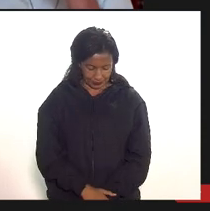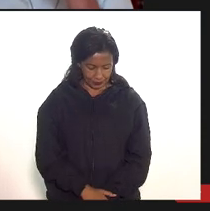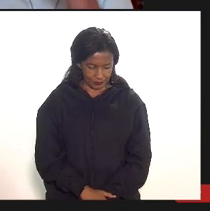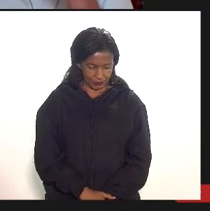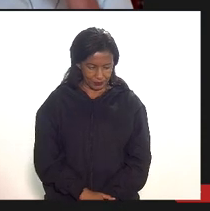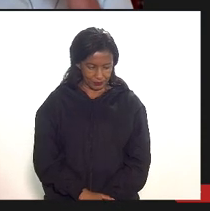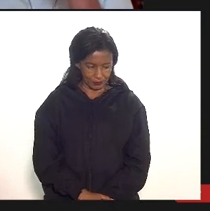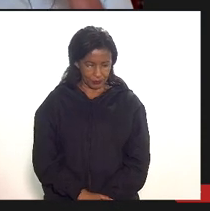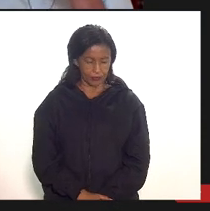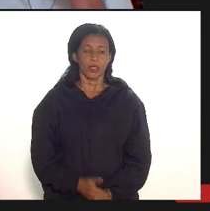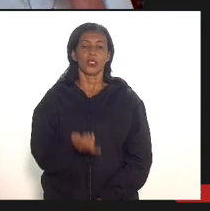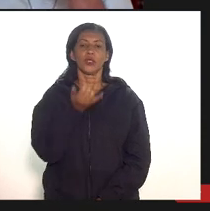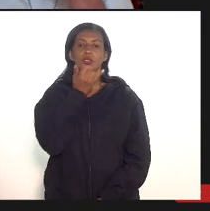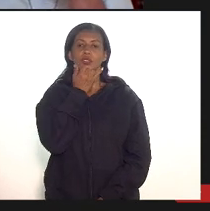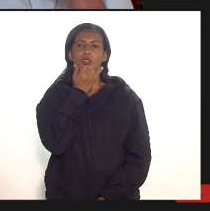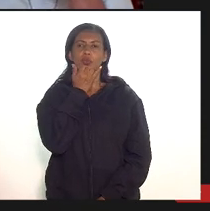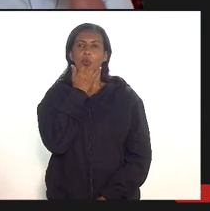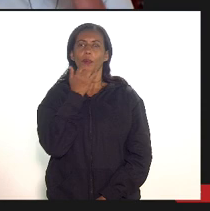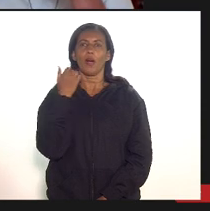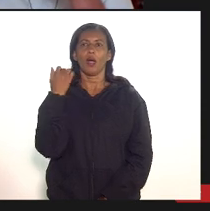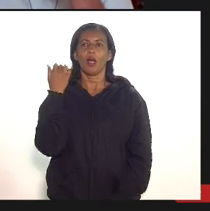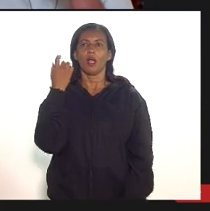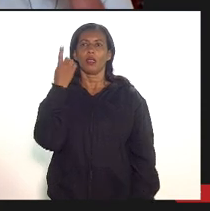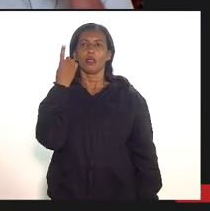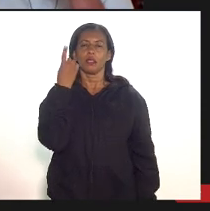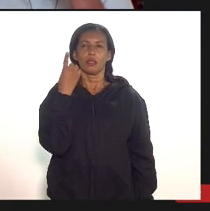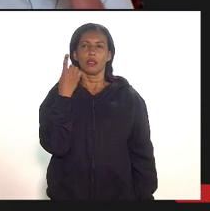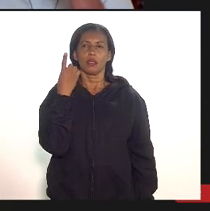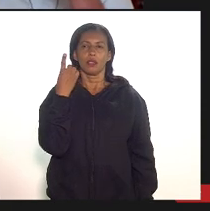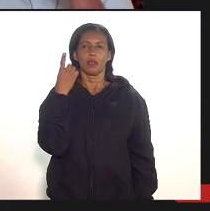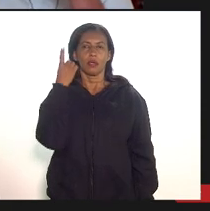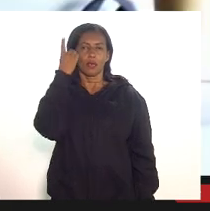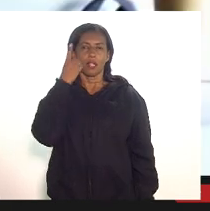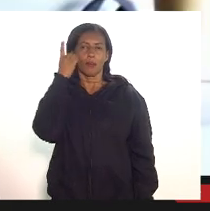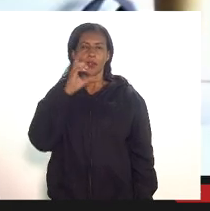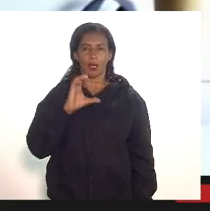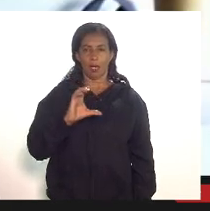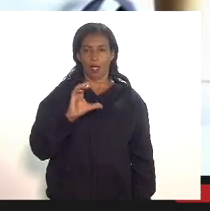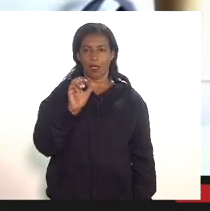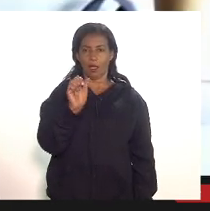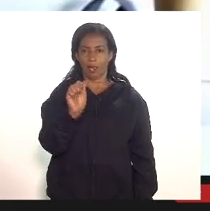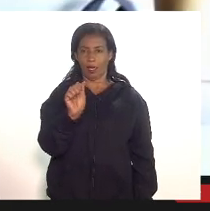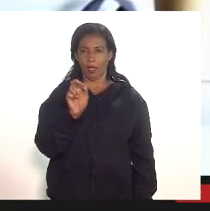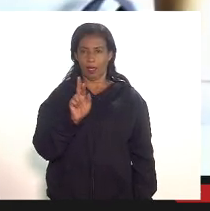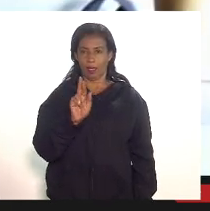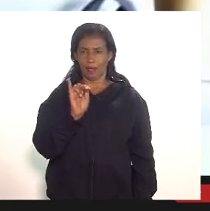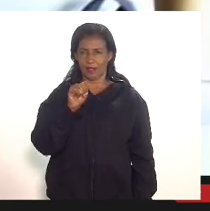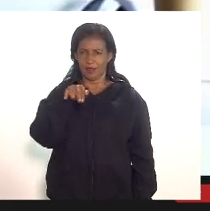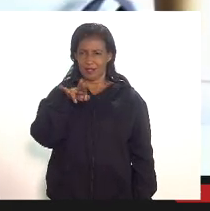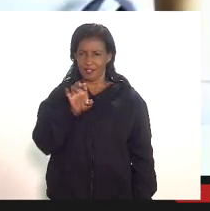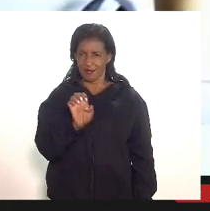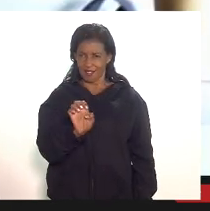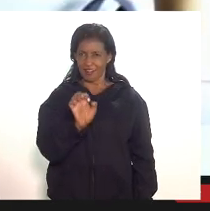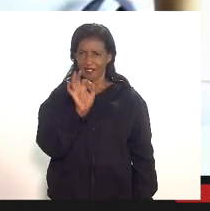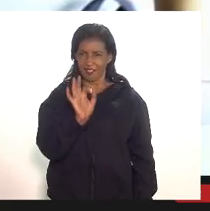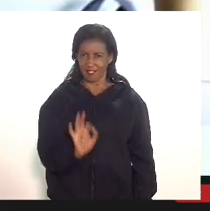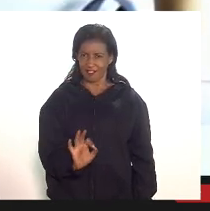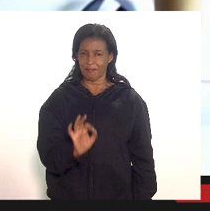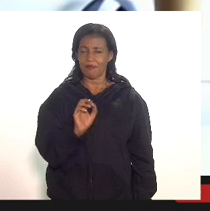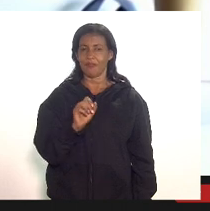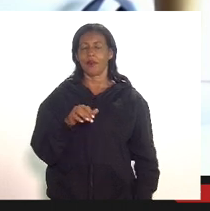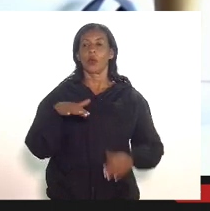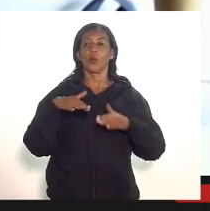isso quando a CPI fecha seus trabalhos e tipifica